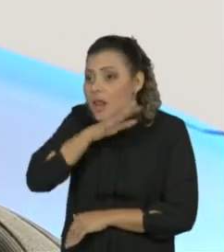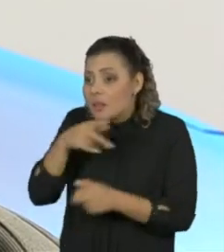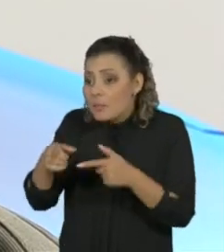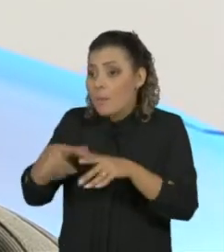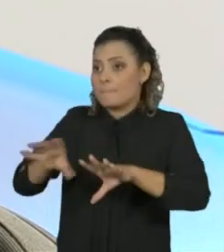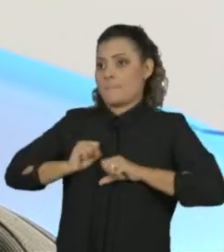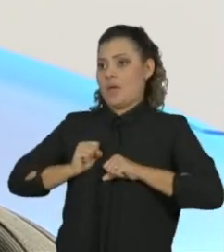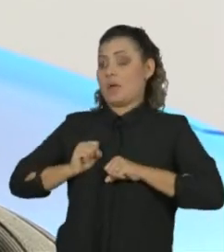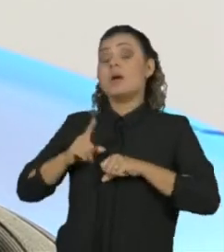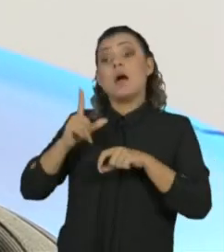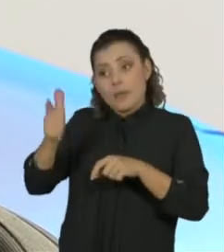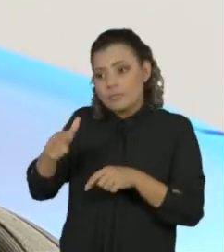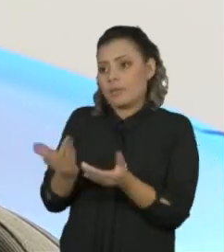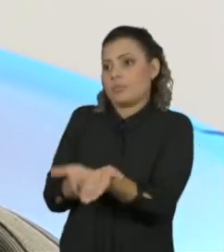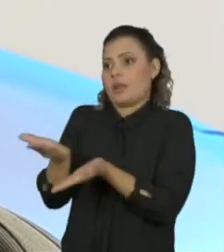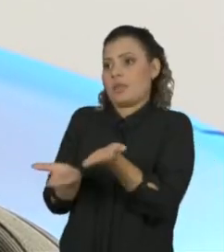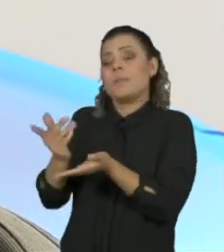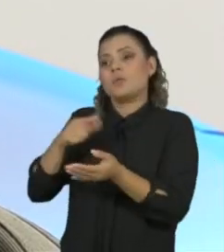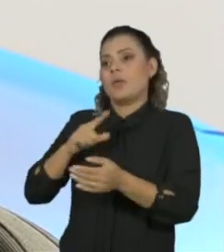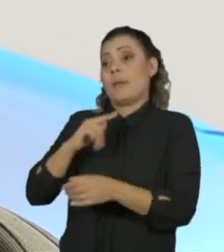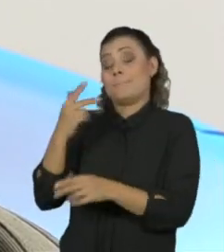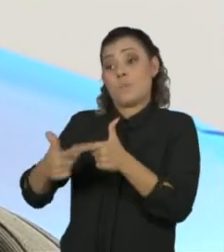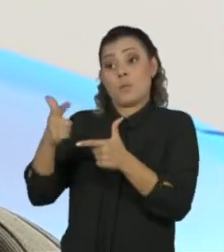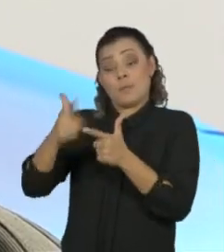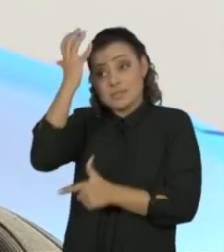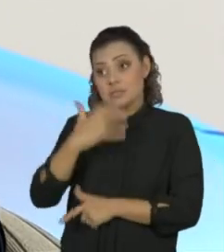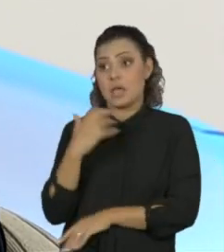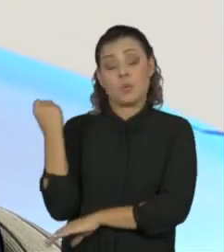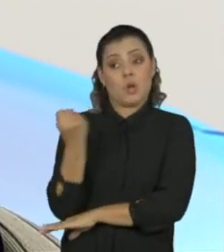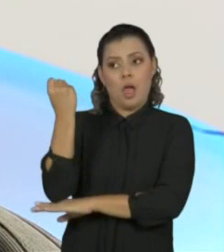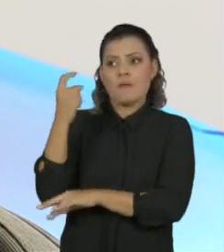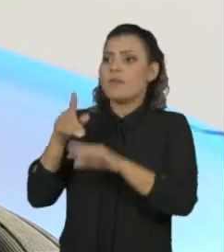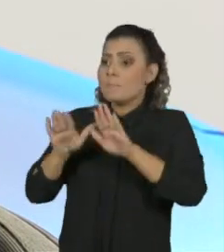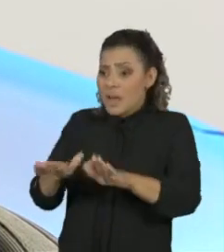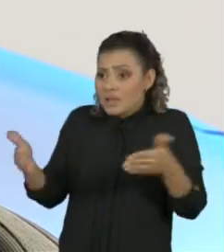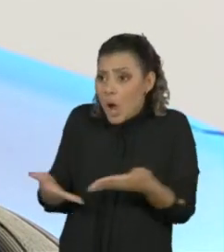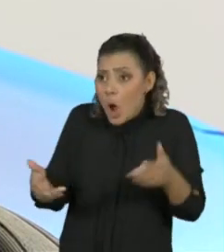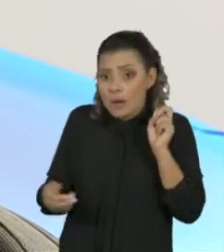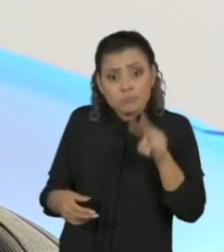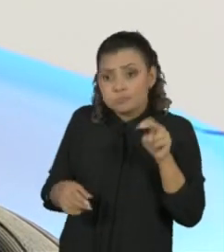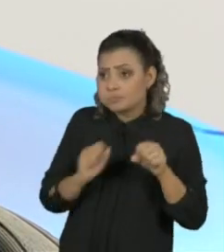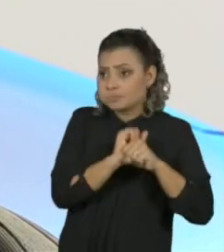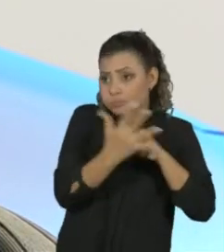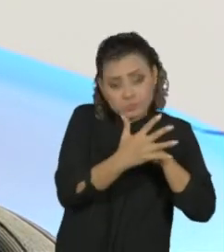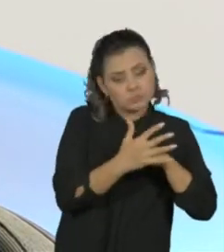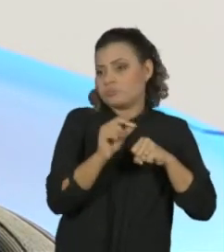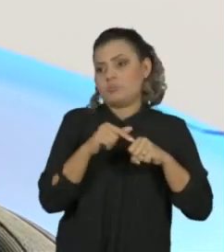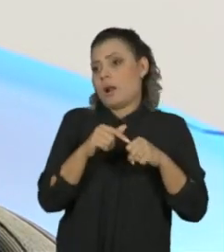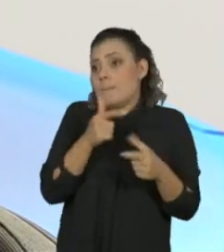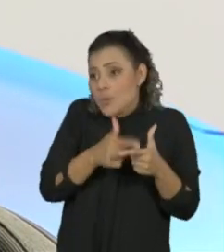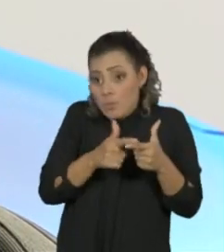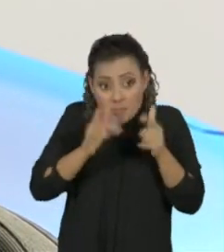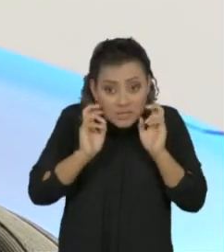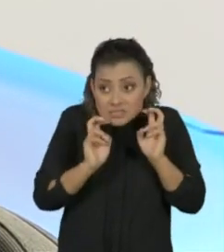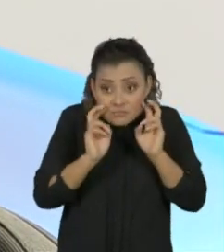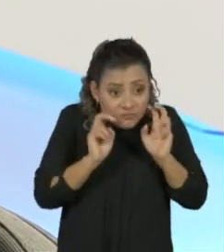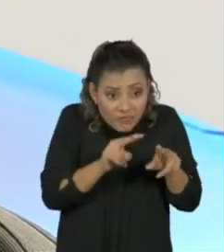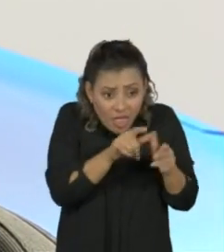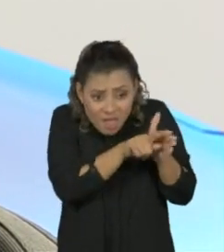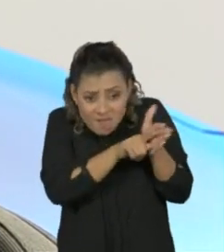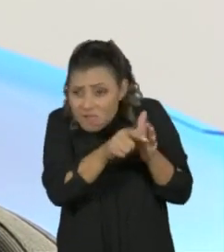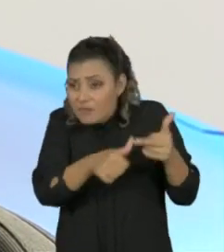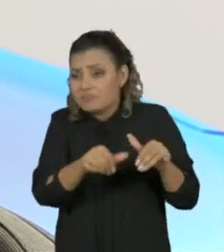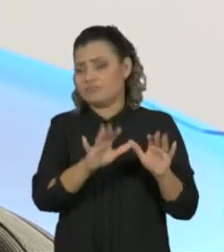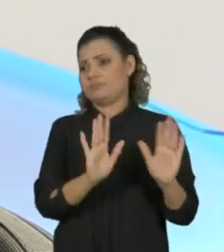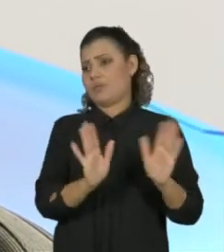gripe muito mais leve. Não tem o problema sério que ela causa antes. Com a COVID agora, a gente não teve tempo para ver se está acontecendo isso. O a gente viu